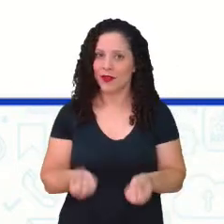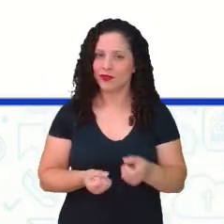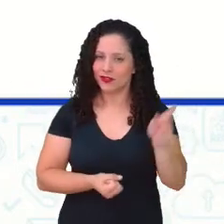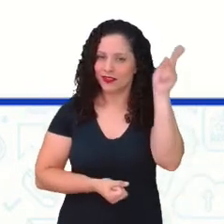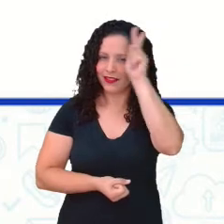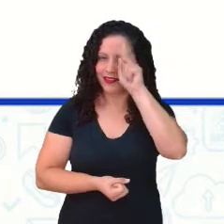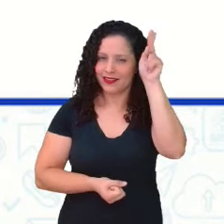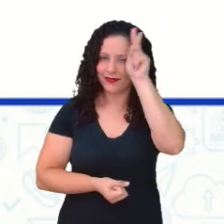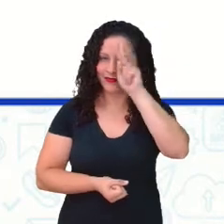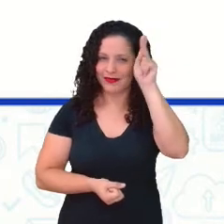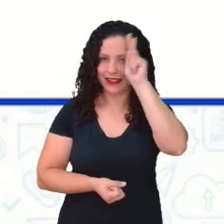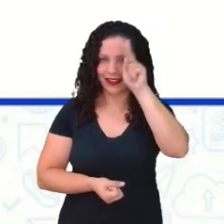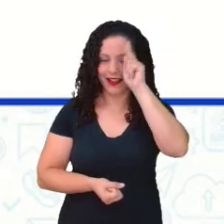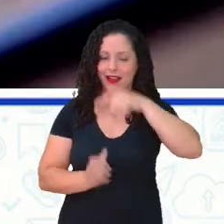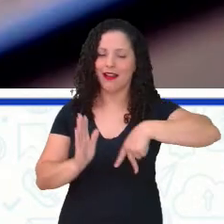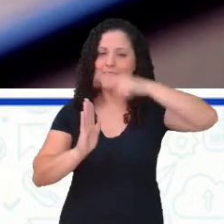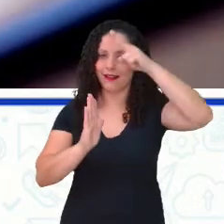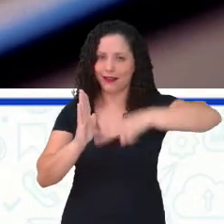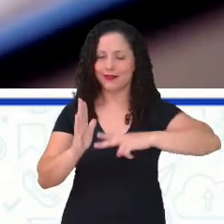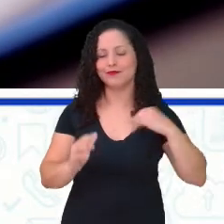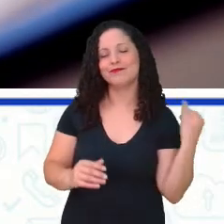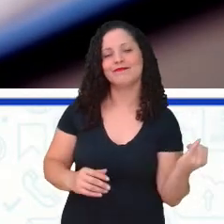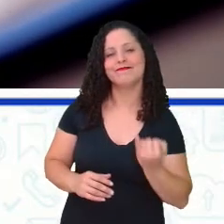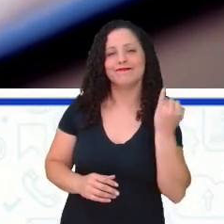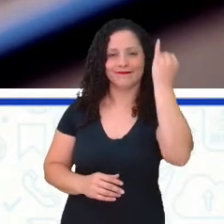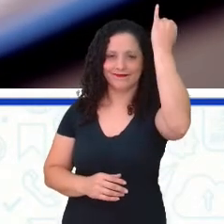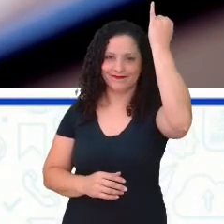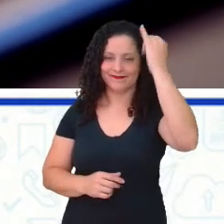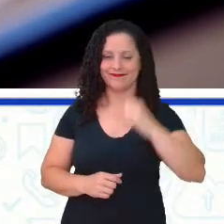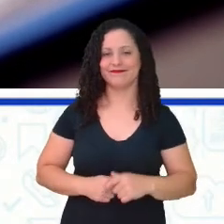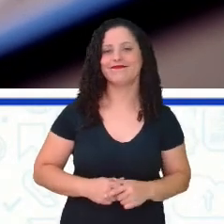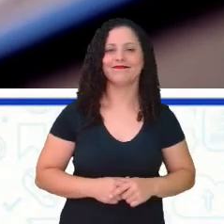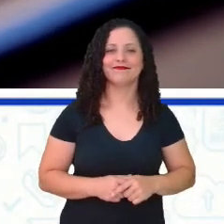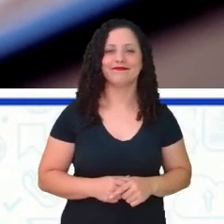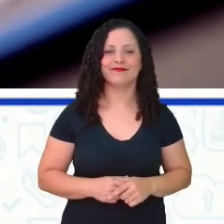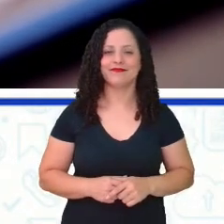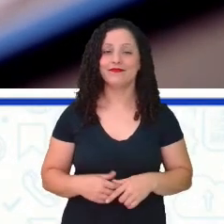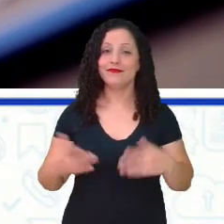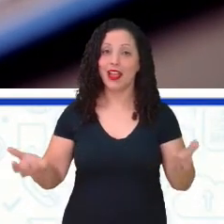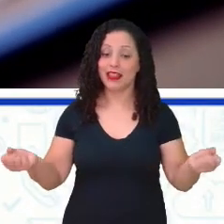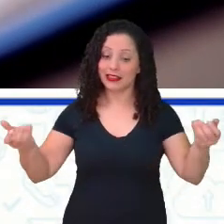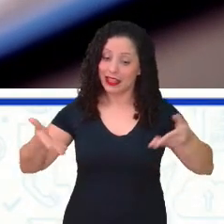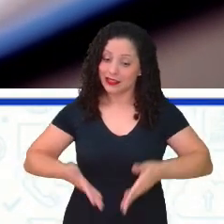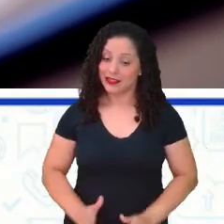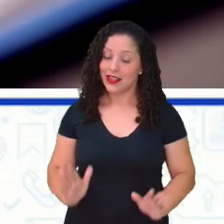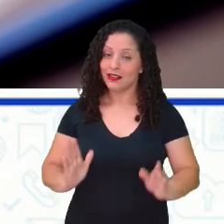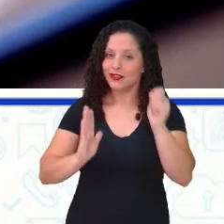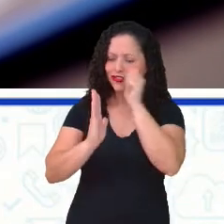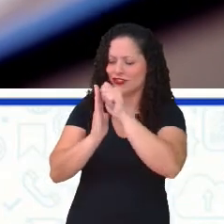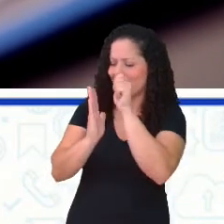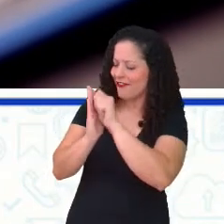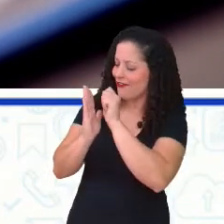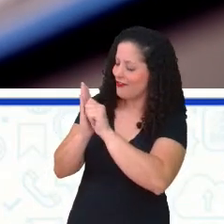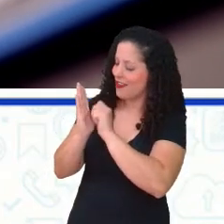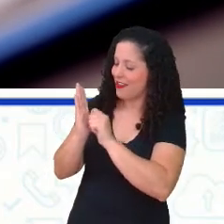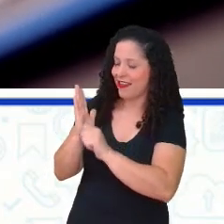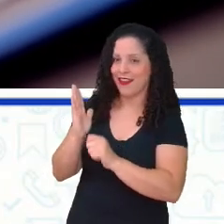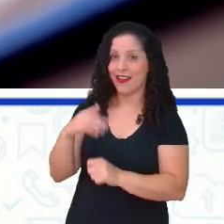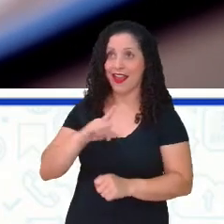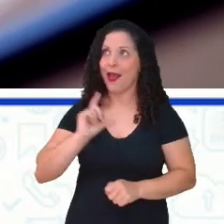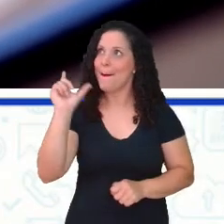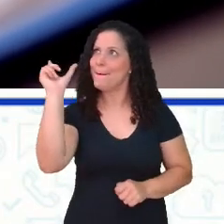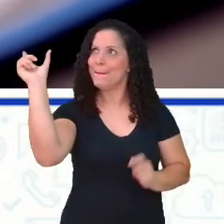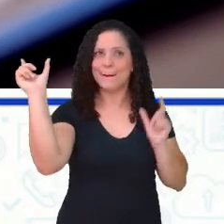porque nunca é demais ler. Ela diz assim, eu nasci para escrever. A palavra